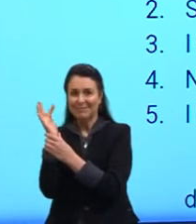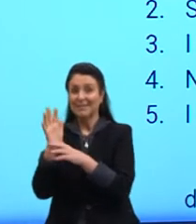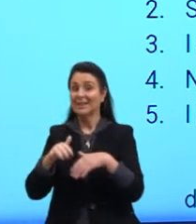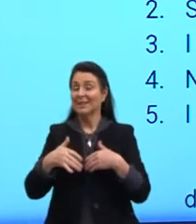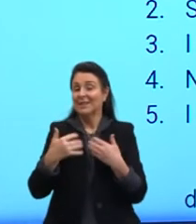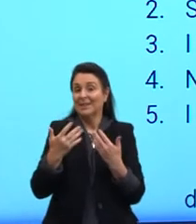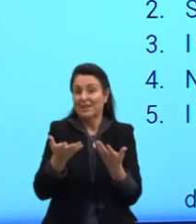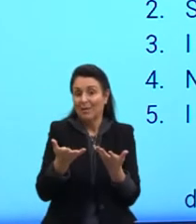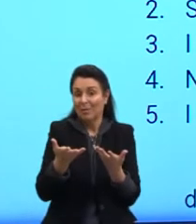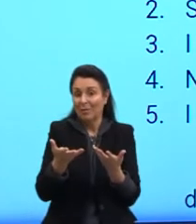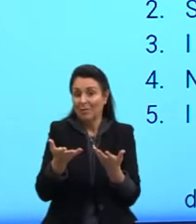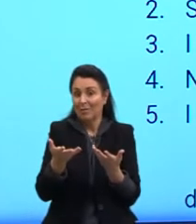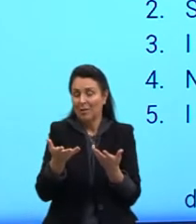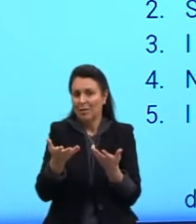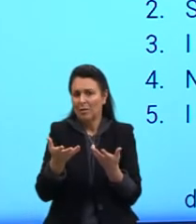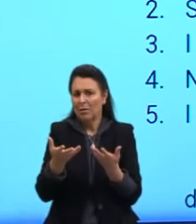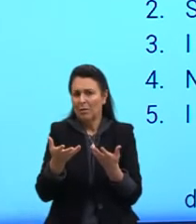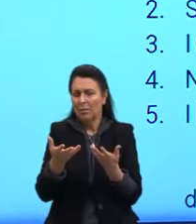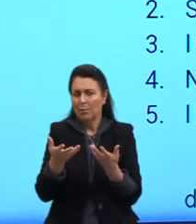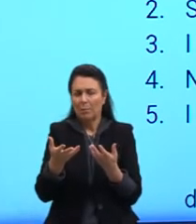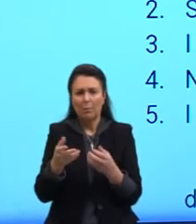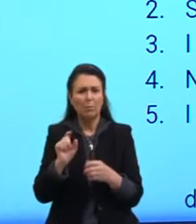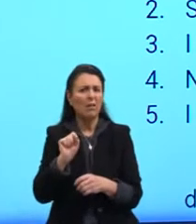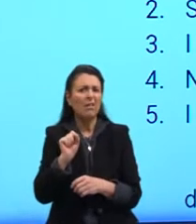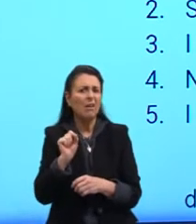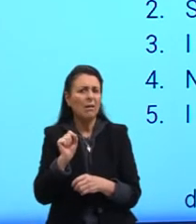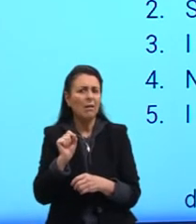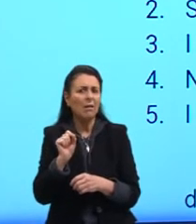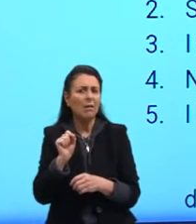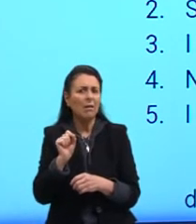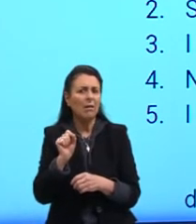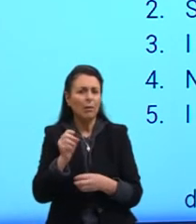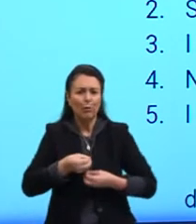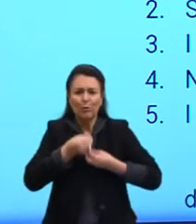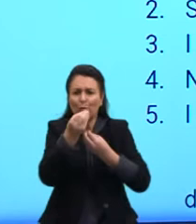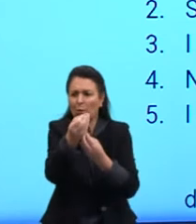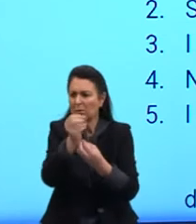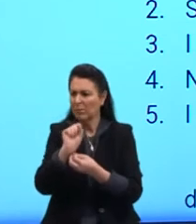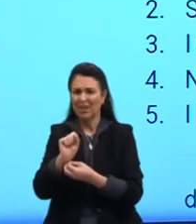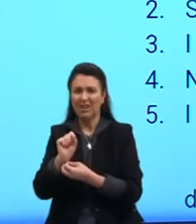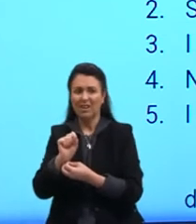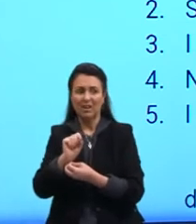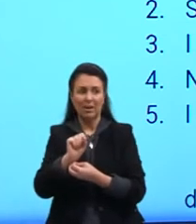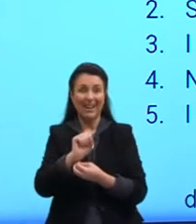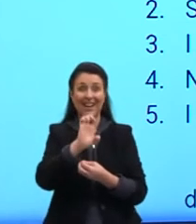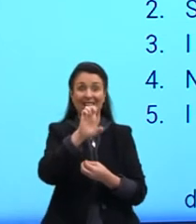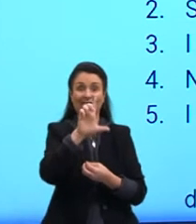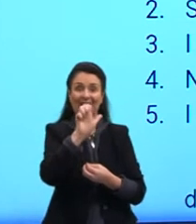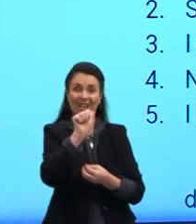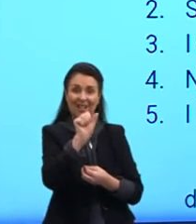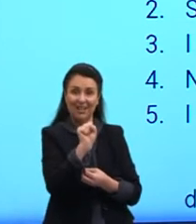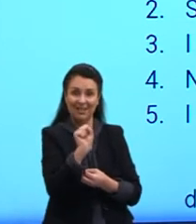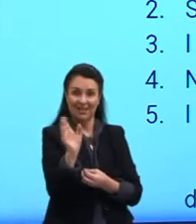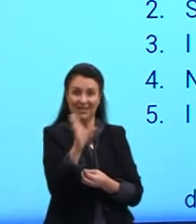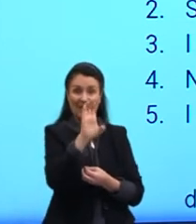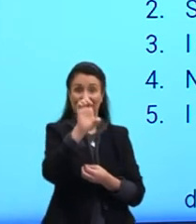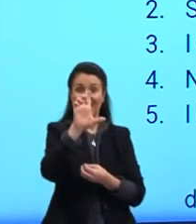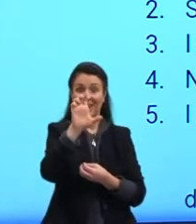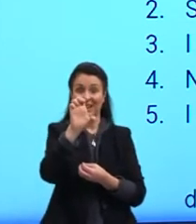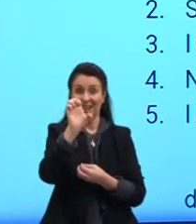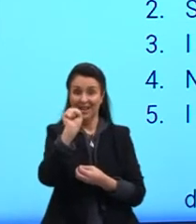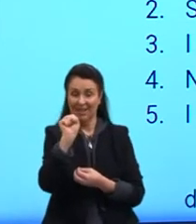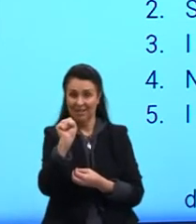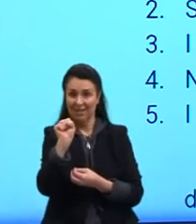Então, deu flores para quem? Para elas, para eles. Lhes deu. Em